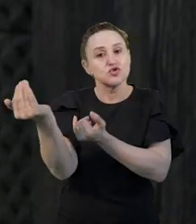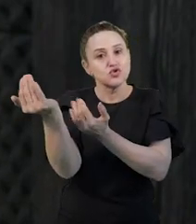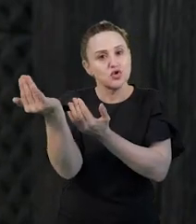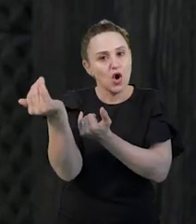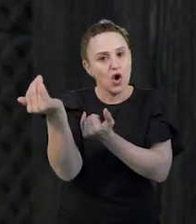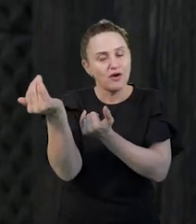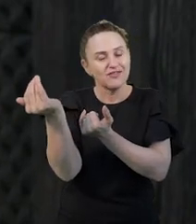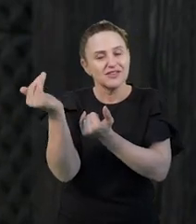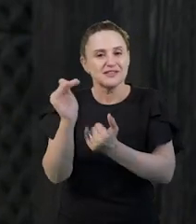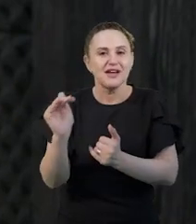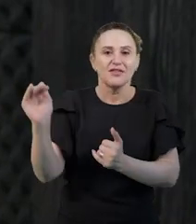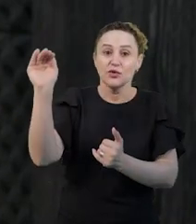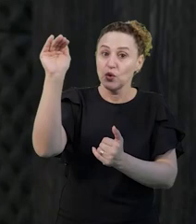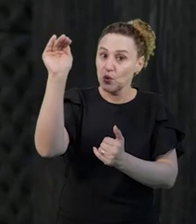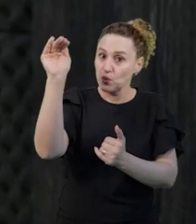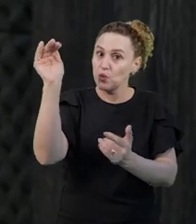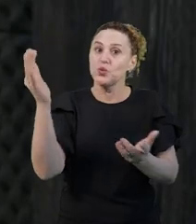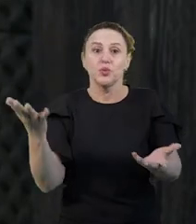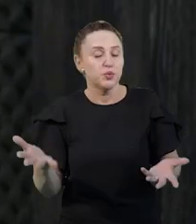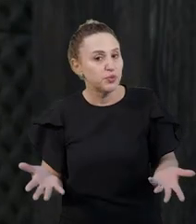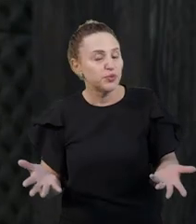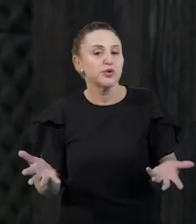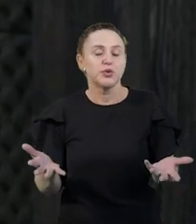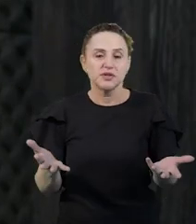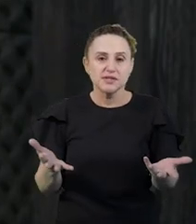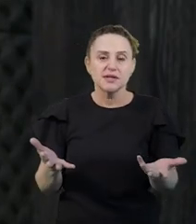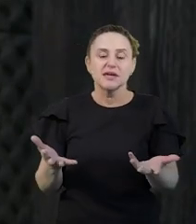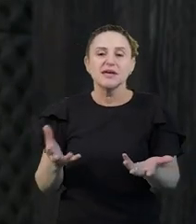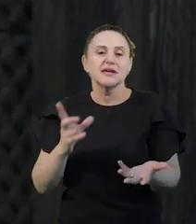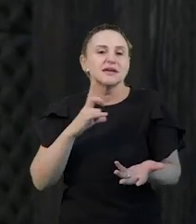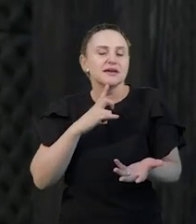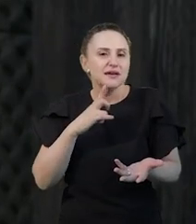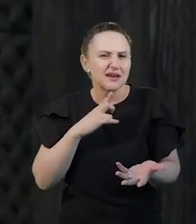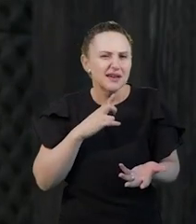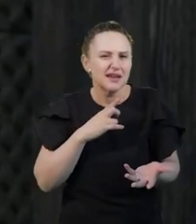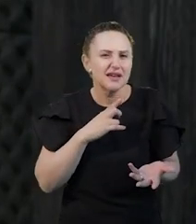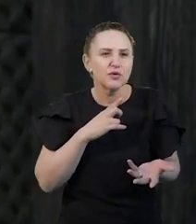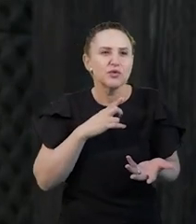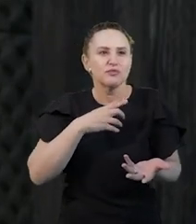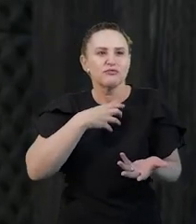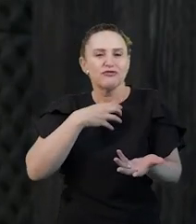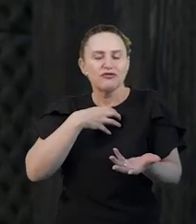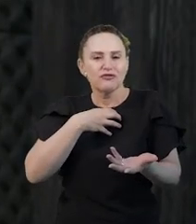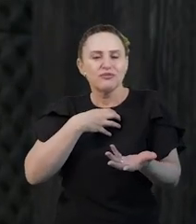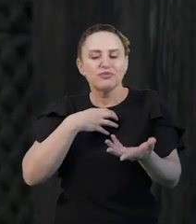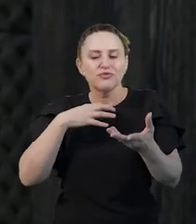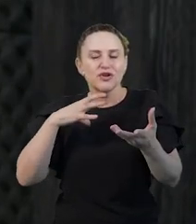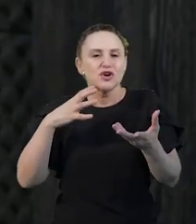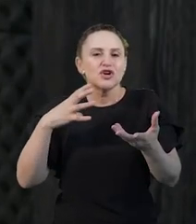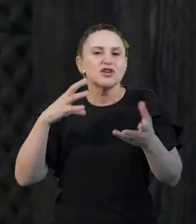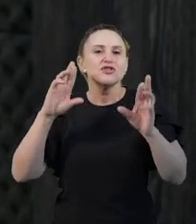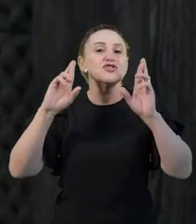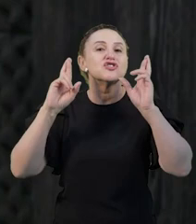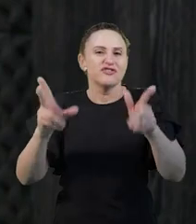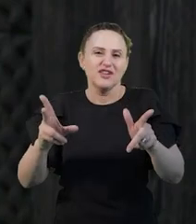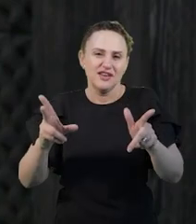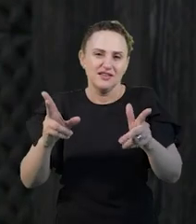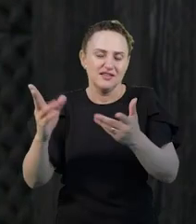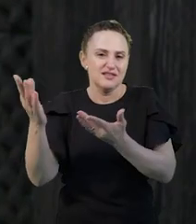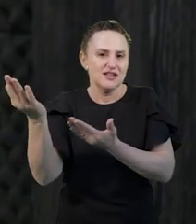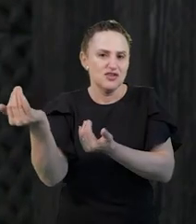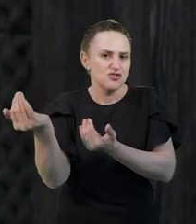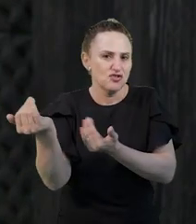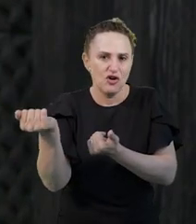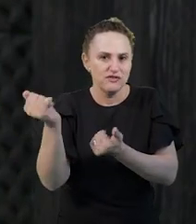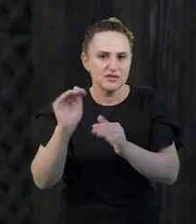que clama por uma necessidade de se ter formas diferentes de fazer a educação de jovens e adultos. Não é trabalhar com